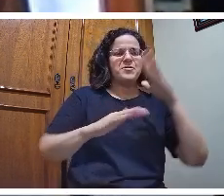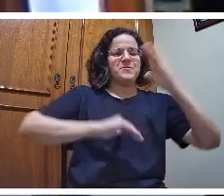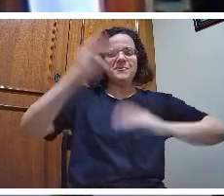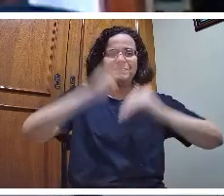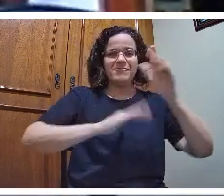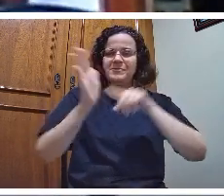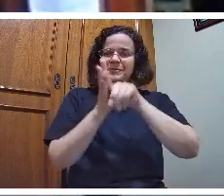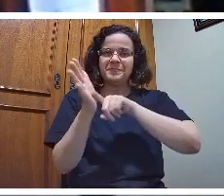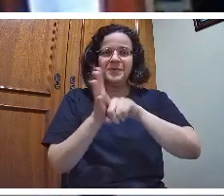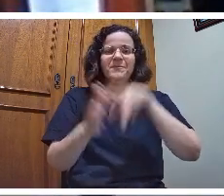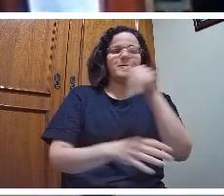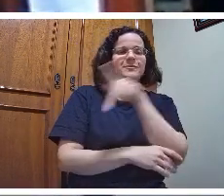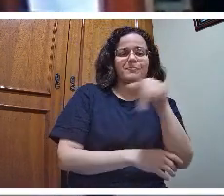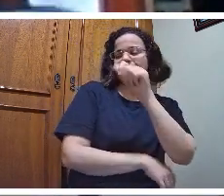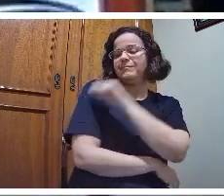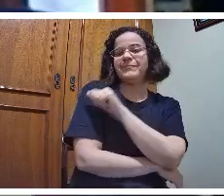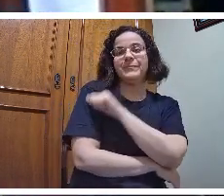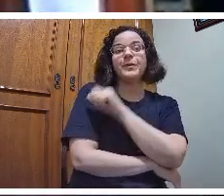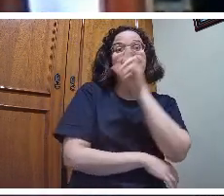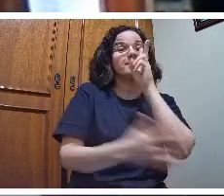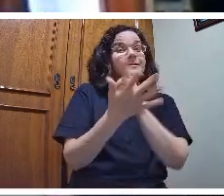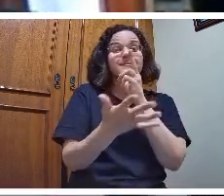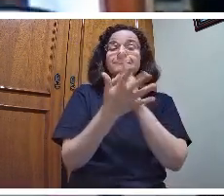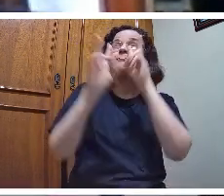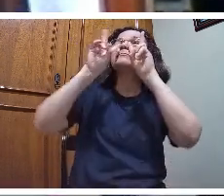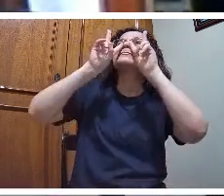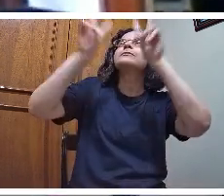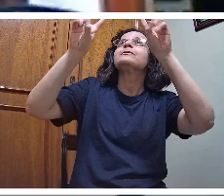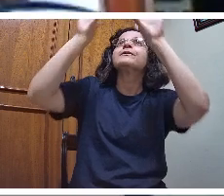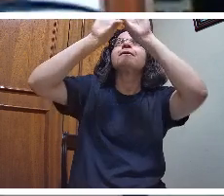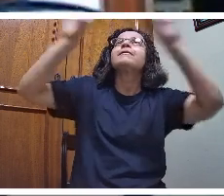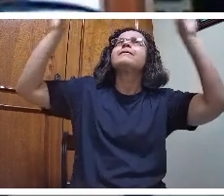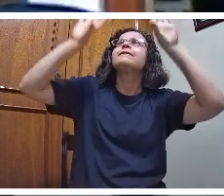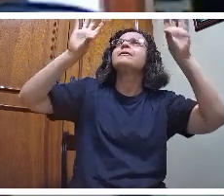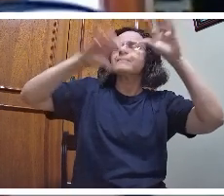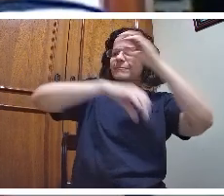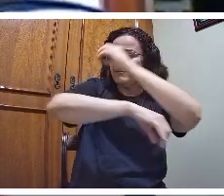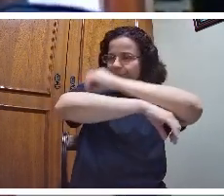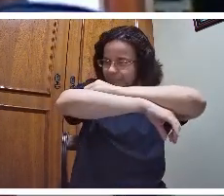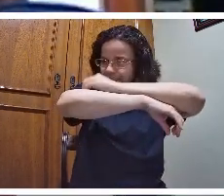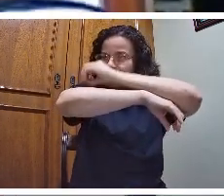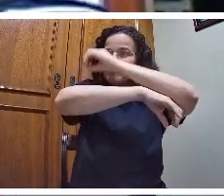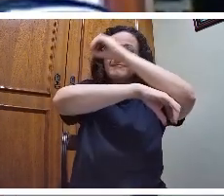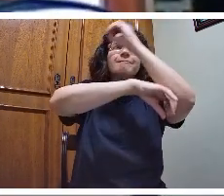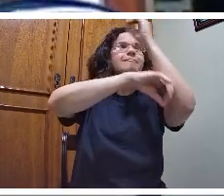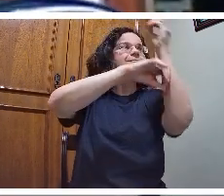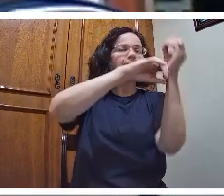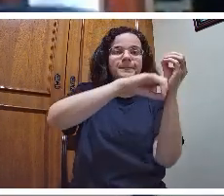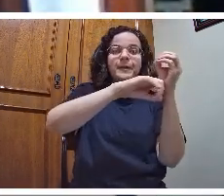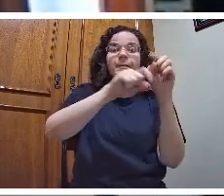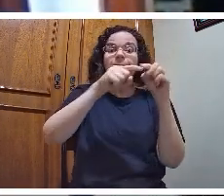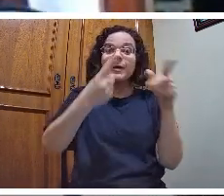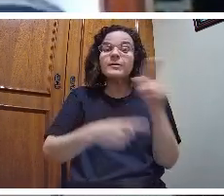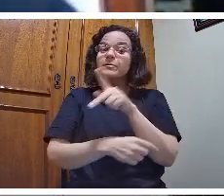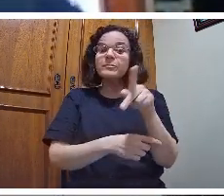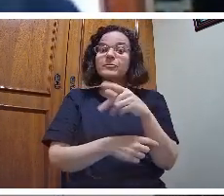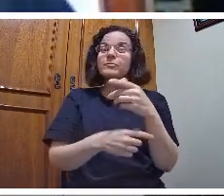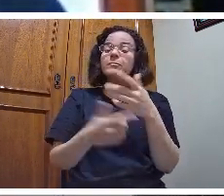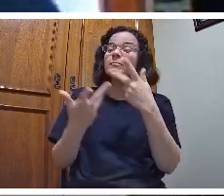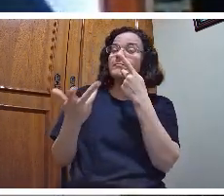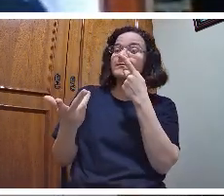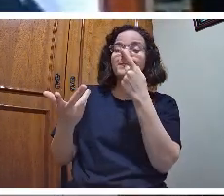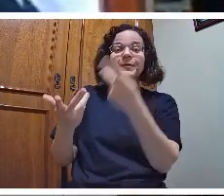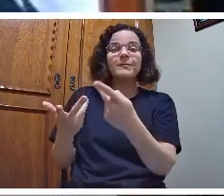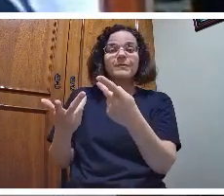a gente vê tudo isso. Porém, o professor não nega isso para o aluno, nem para ele, professor, mas explica.